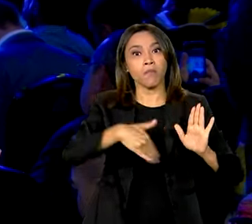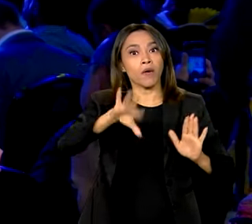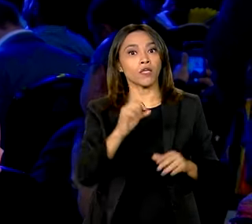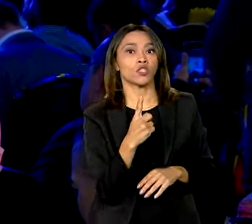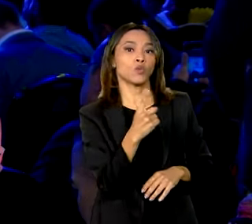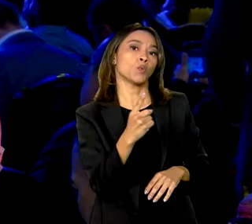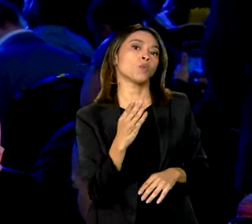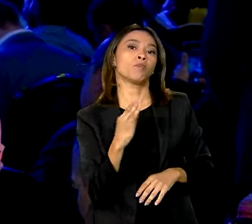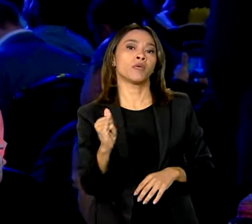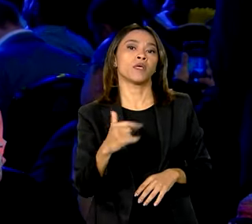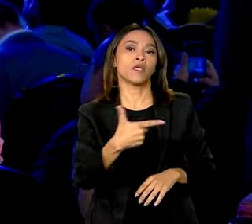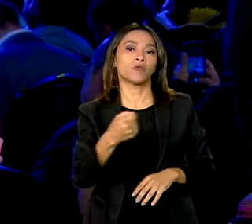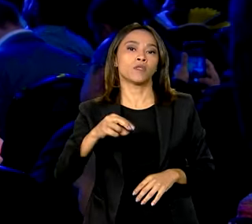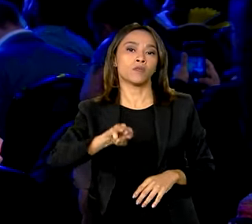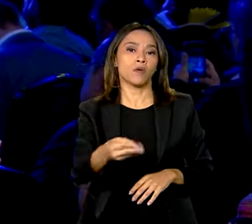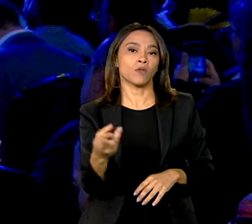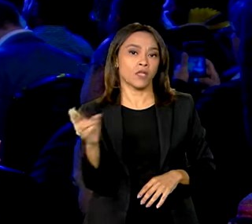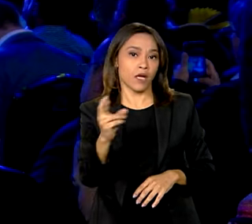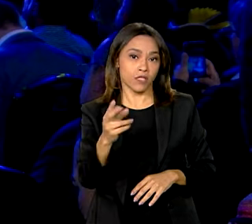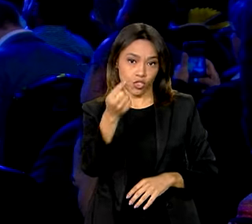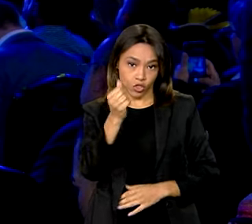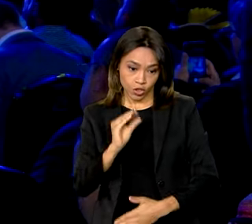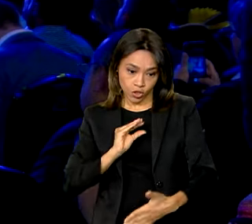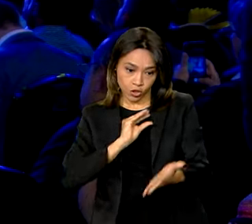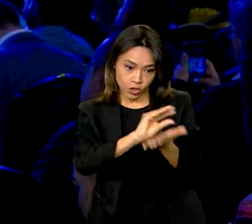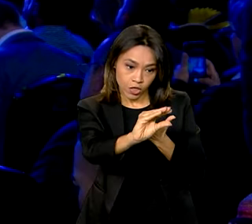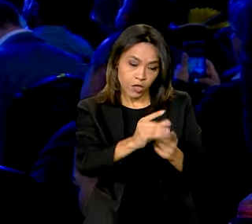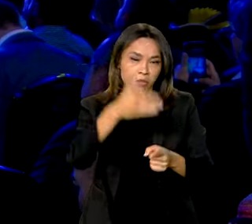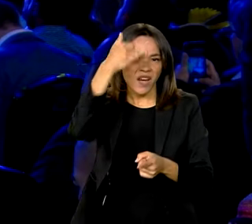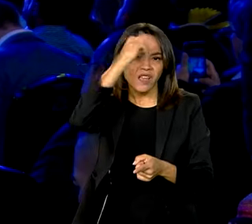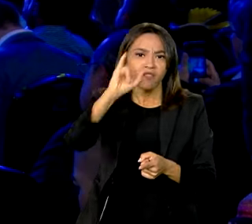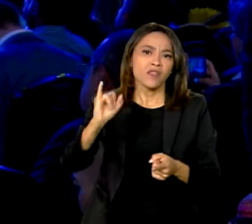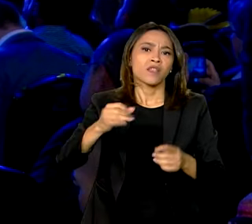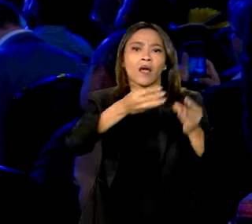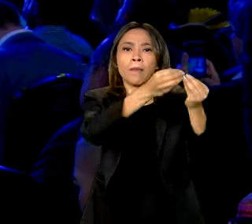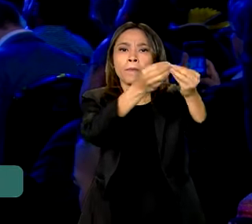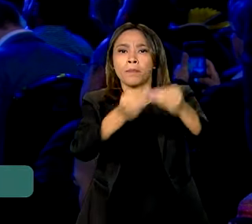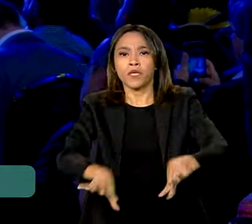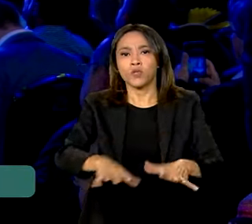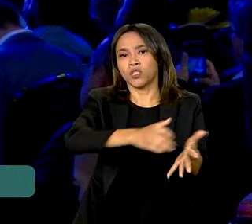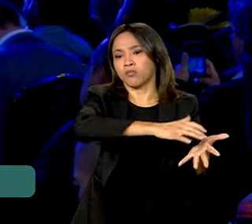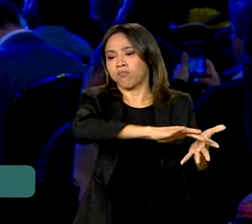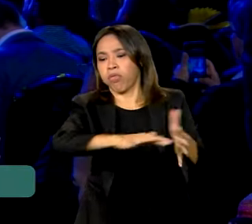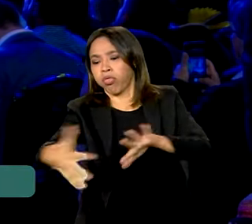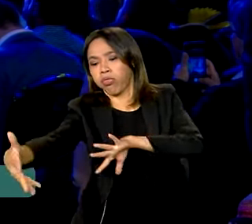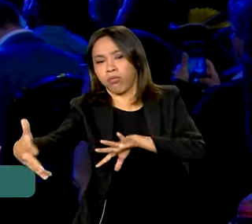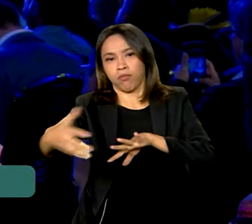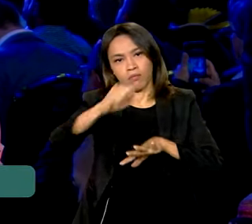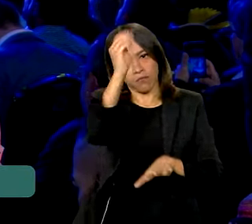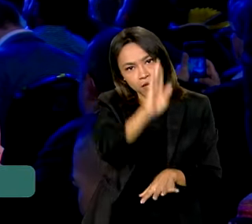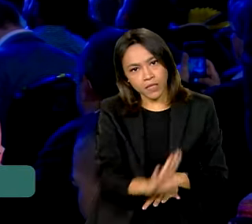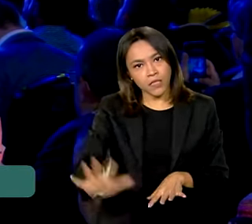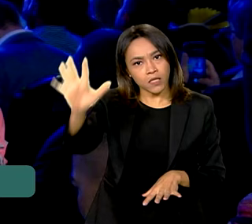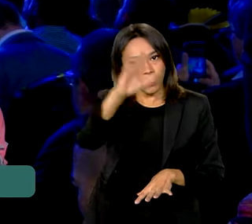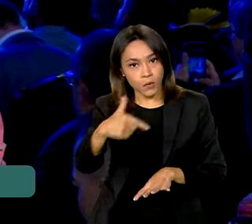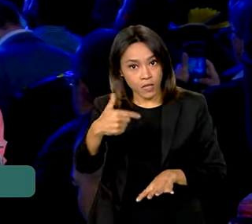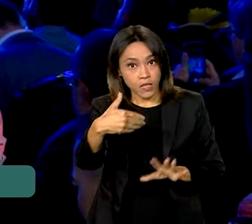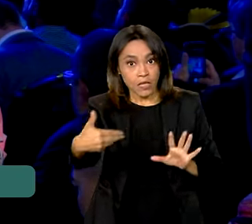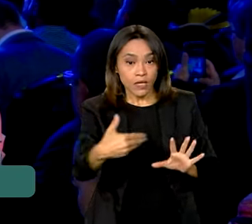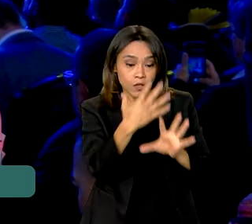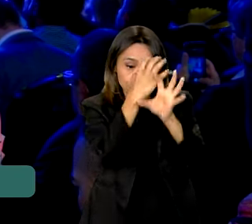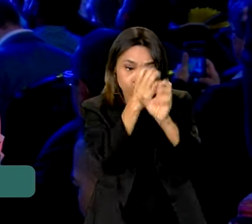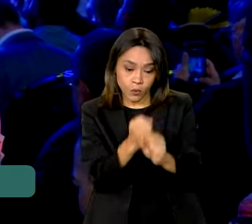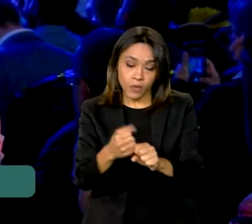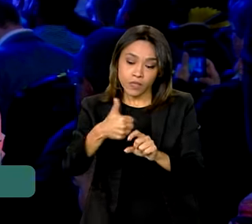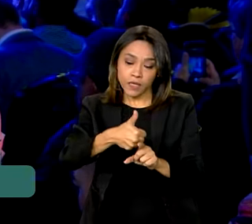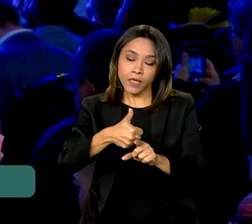milhões de reais em verbas para a prevenção de desastres naturais em todo o país. Desse montante, R$